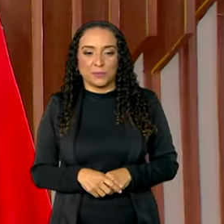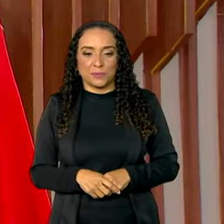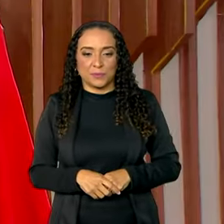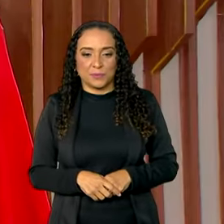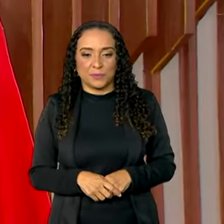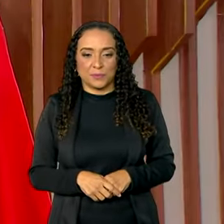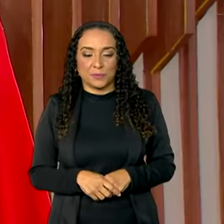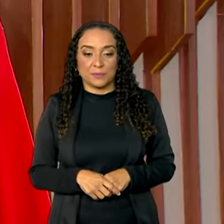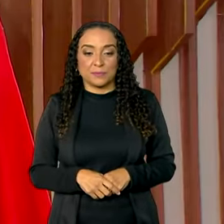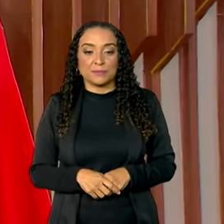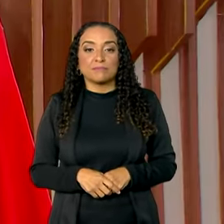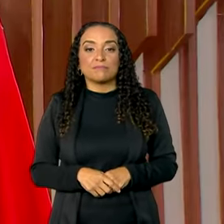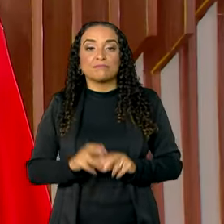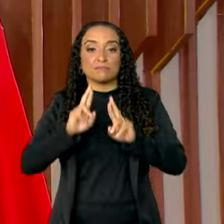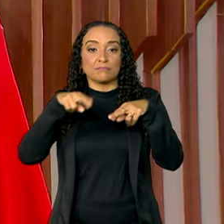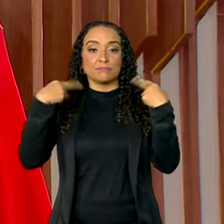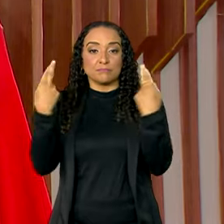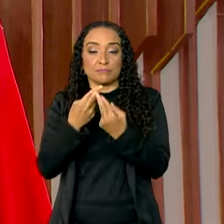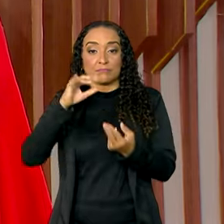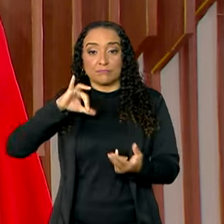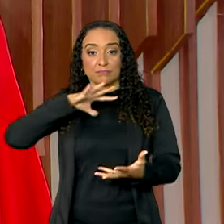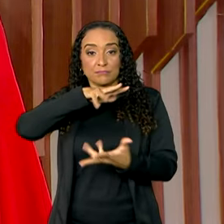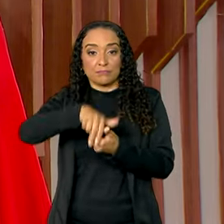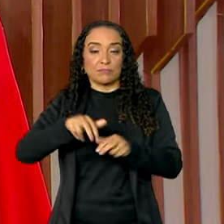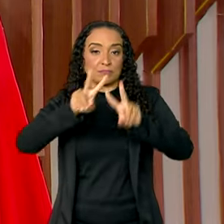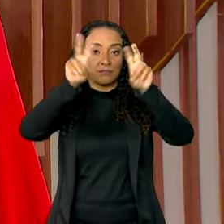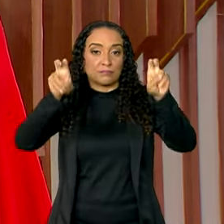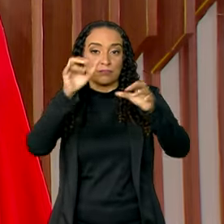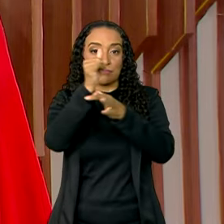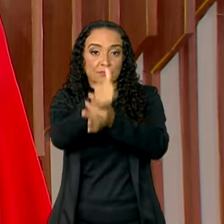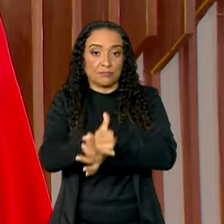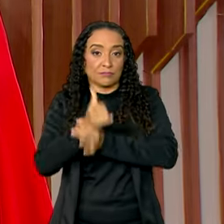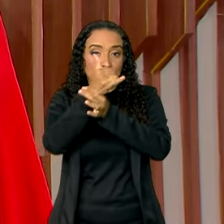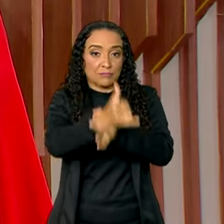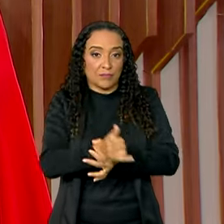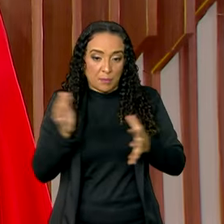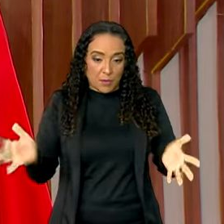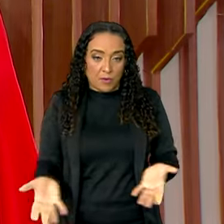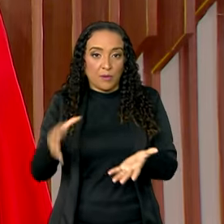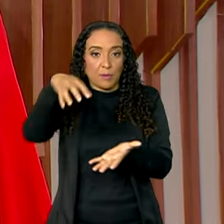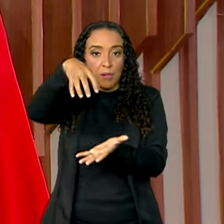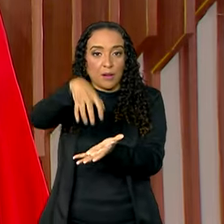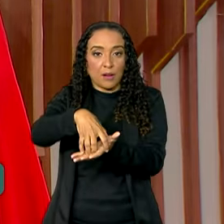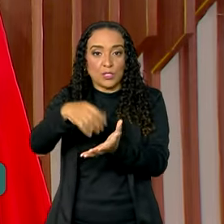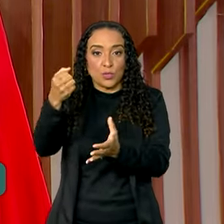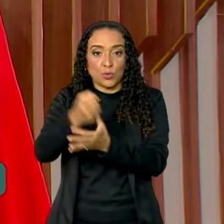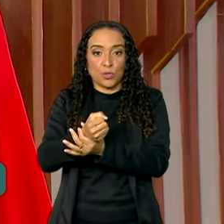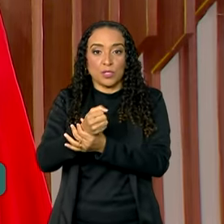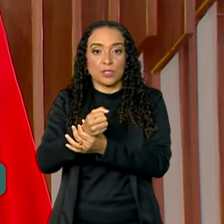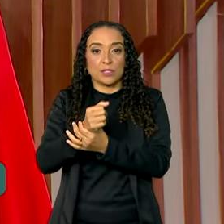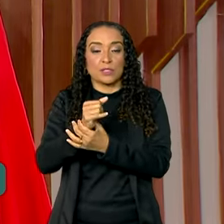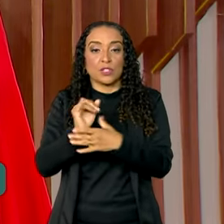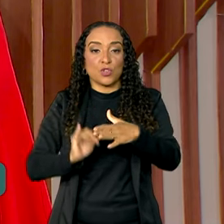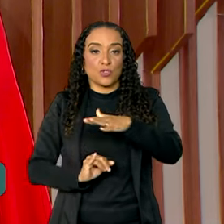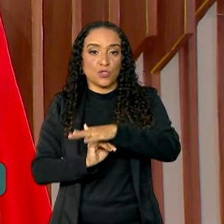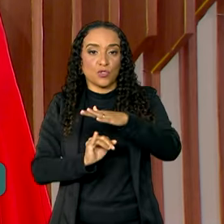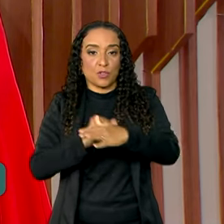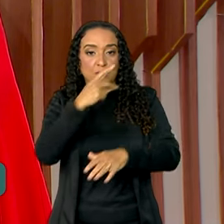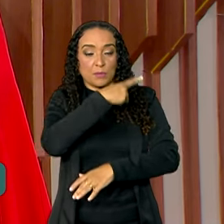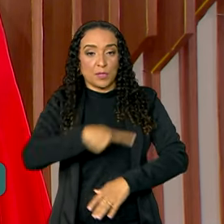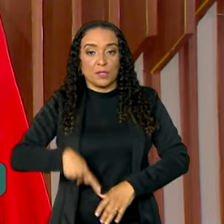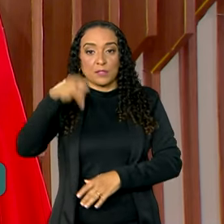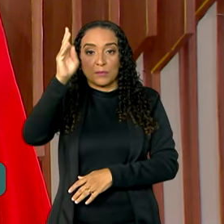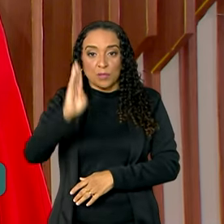O encontro internacional sobre cibersegurança promovido pelo Gabinete de Segurança Institucional da